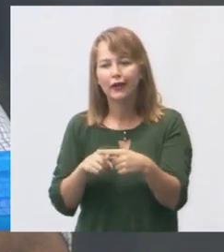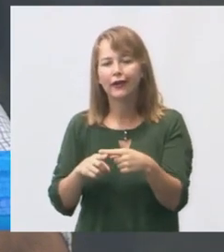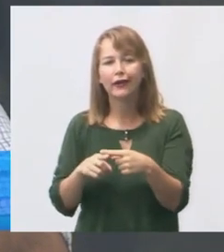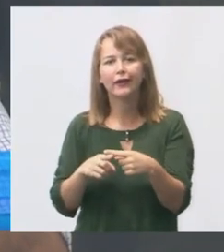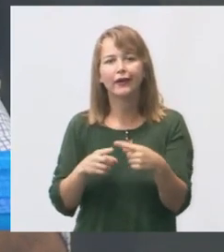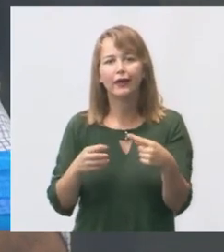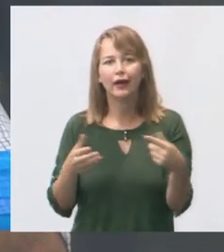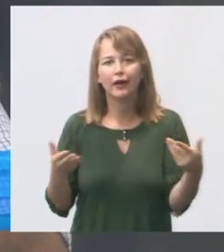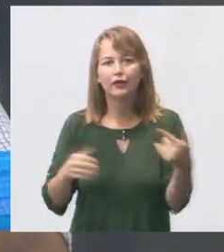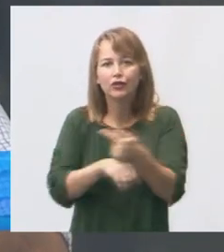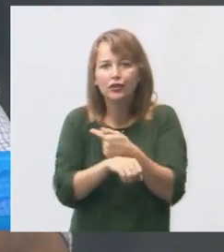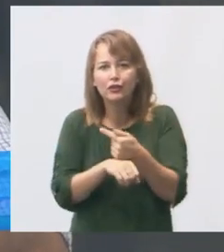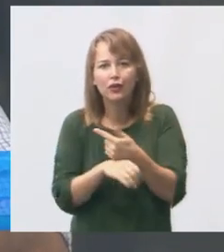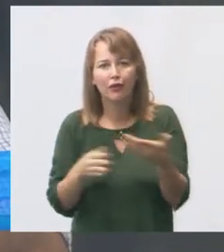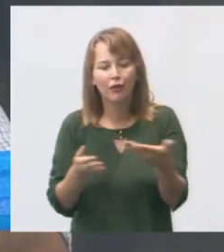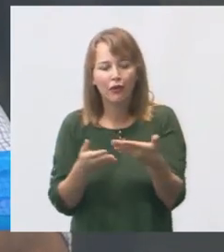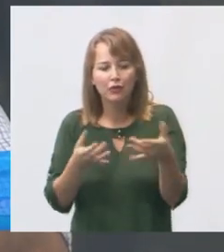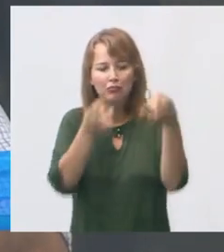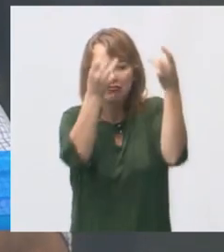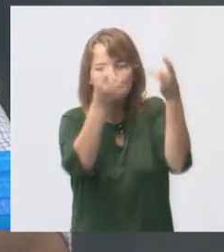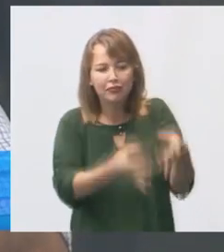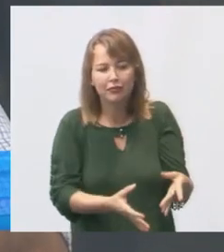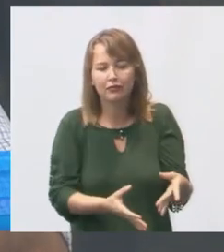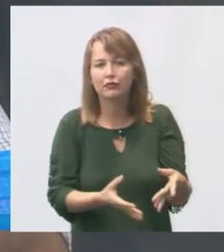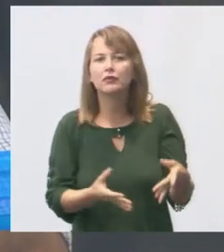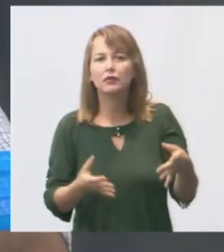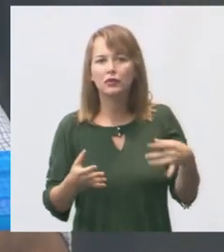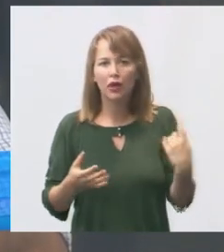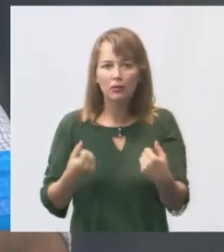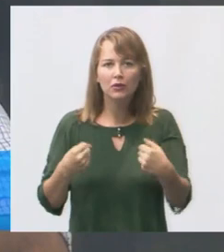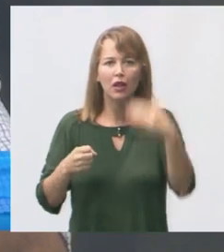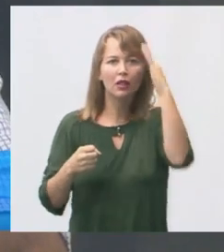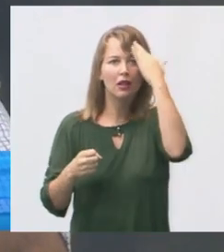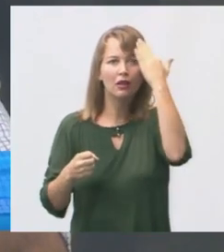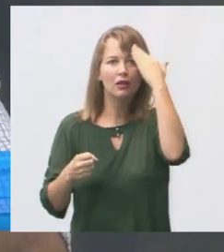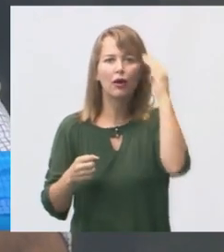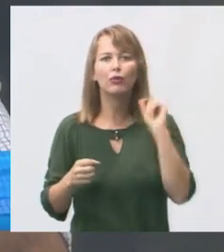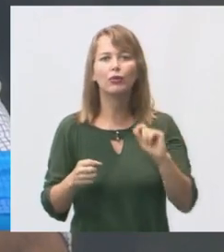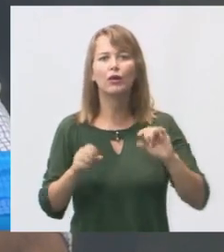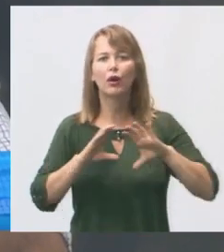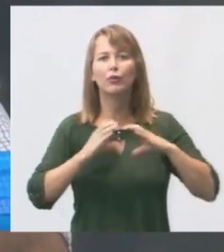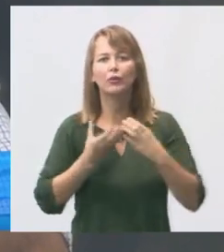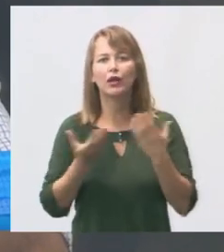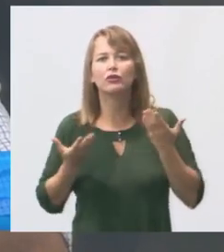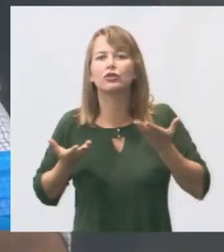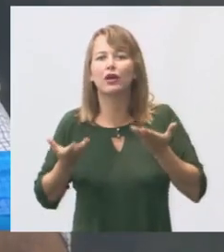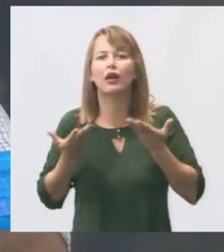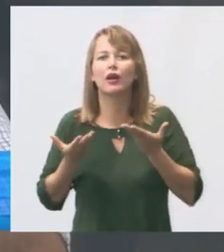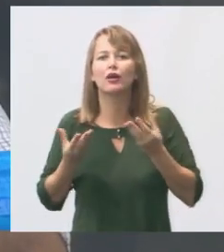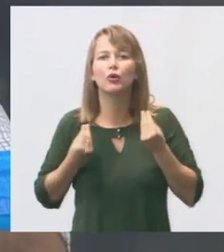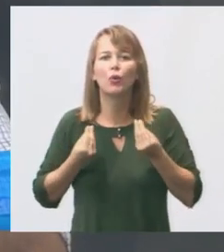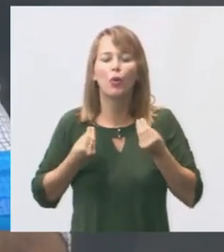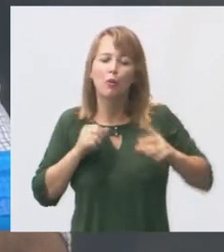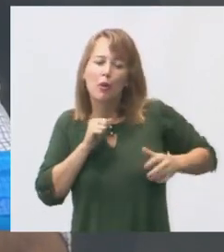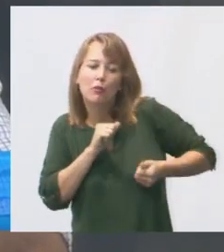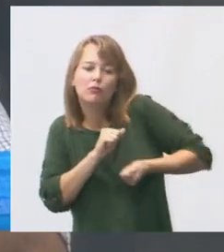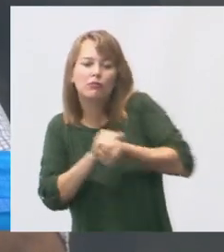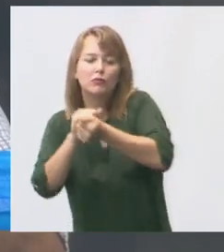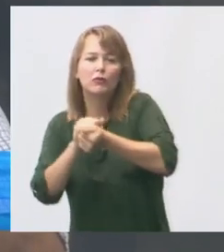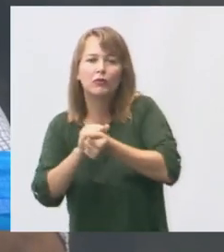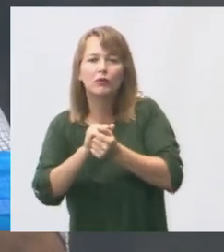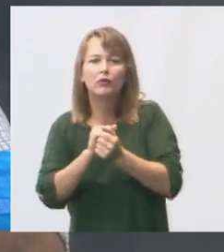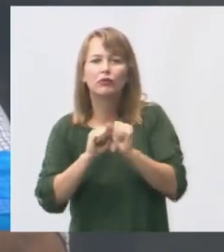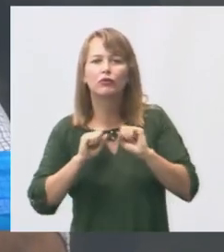Aquilo está abandonado. Então, que a gente consiga entender o que a comunidade quer e como somar forças para aquele espaço